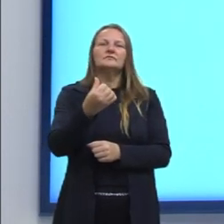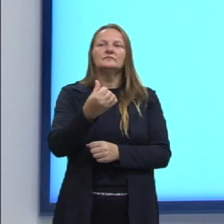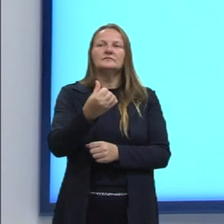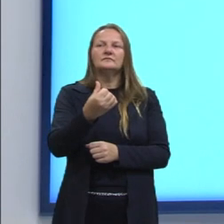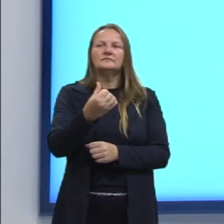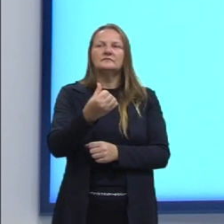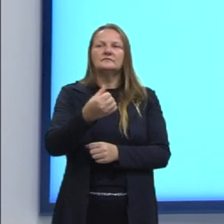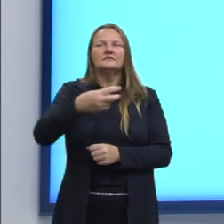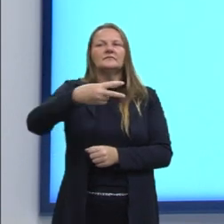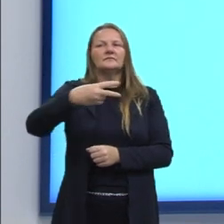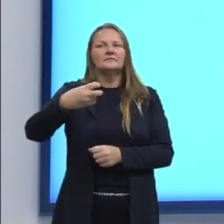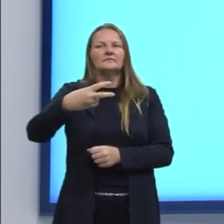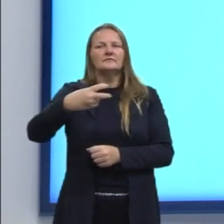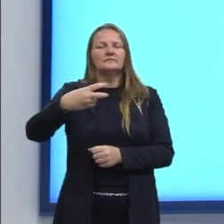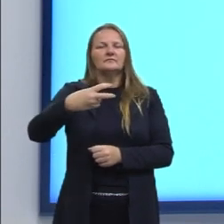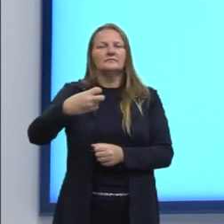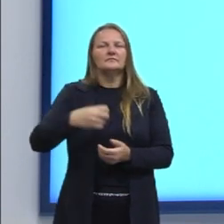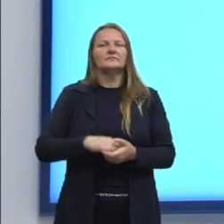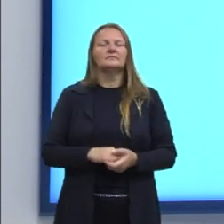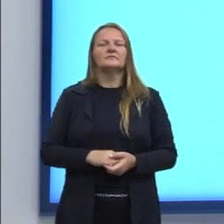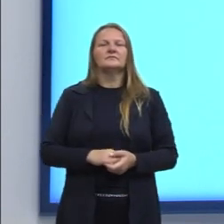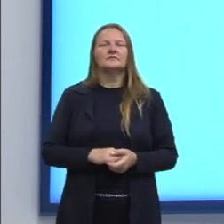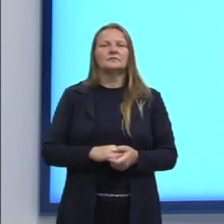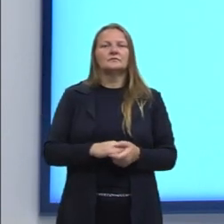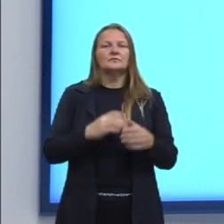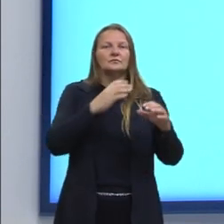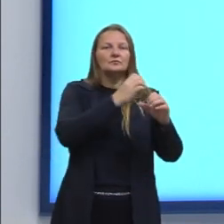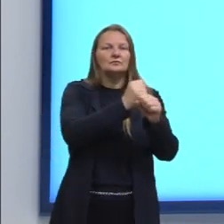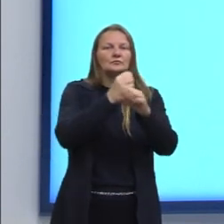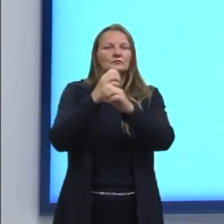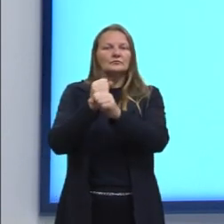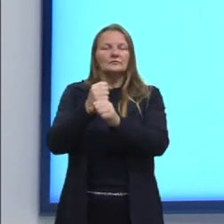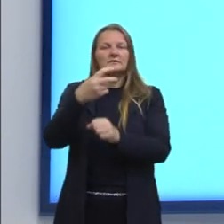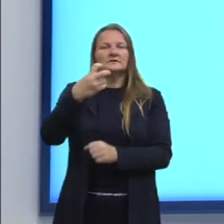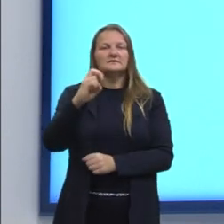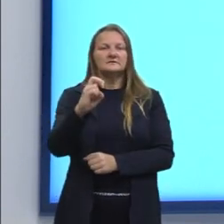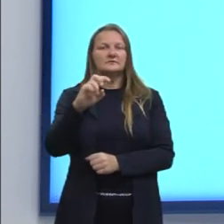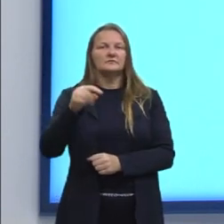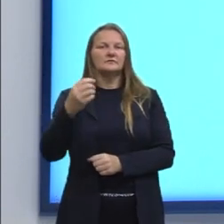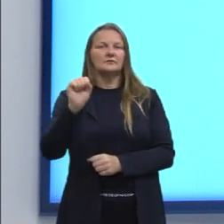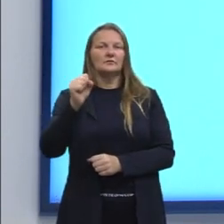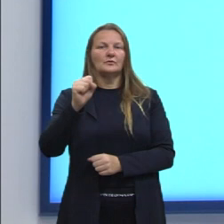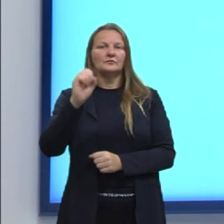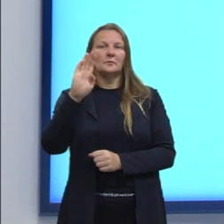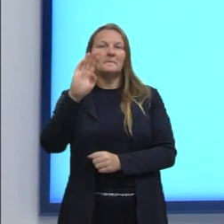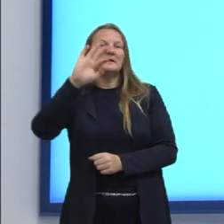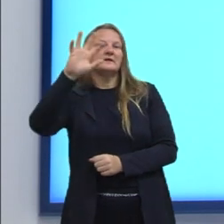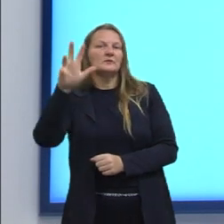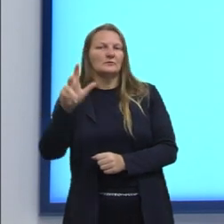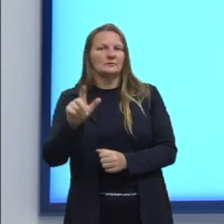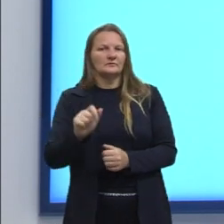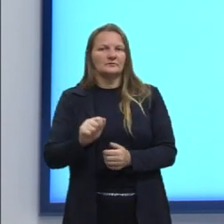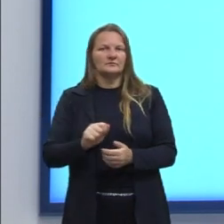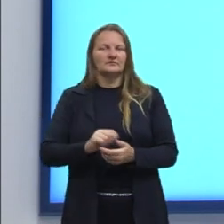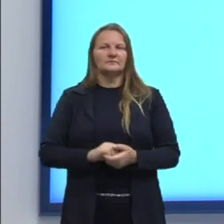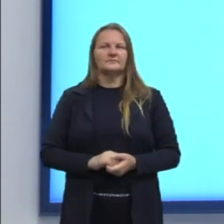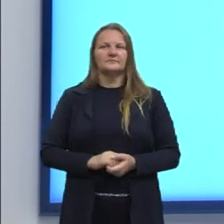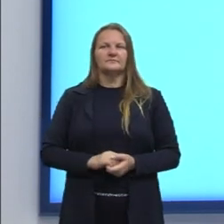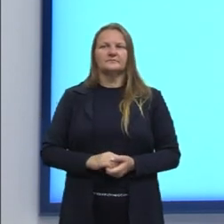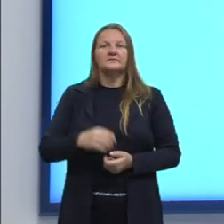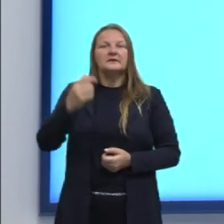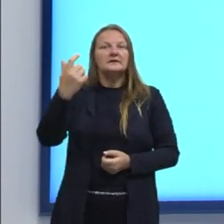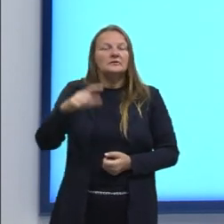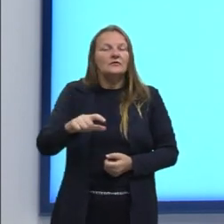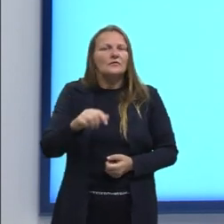2,6 da média. Então a variação foi de 5,8 bilhões. De novo, gente,